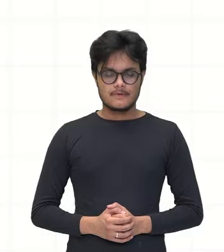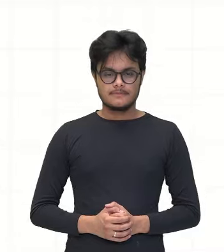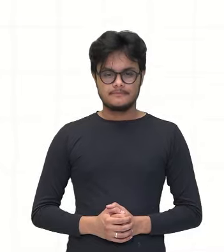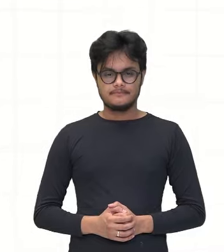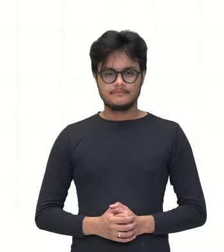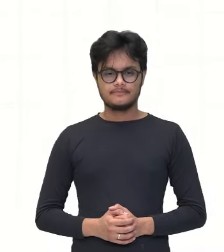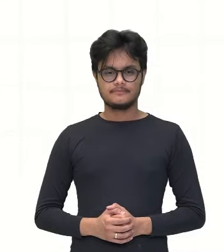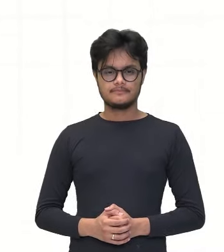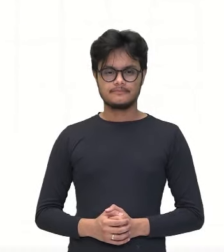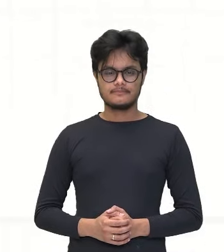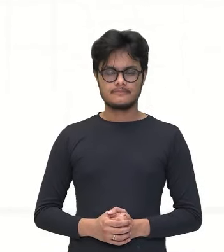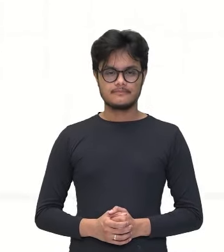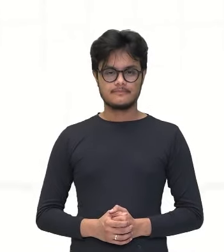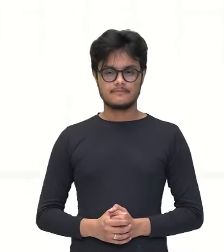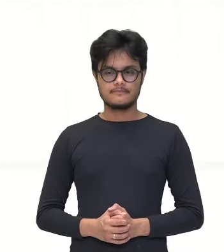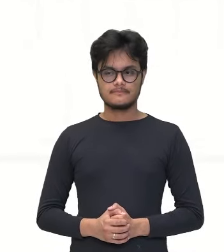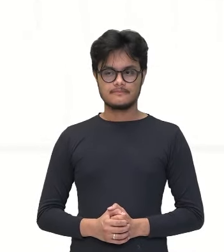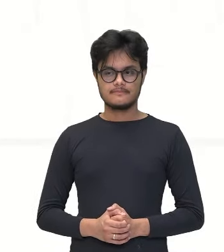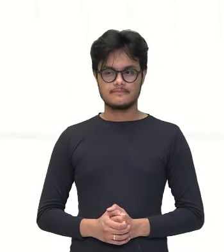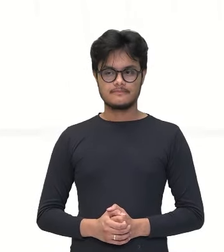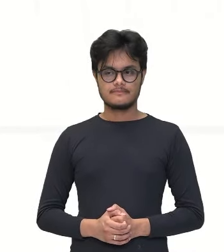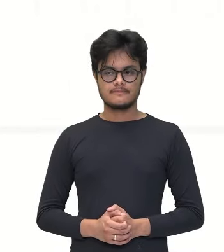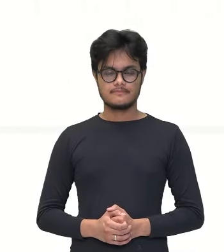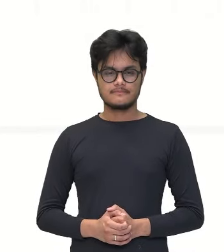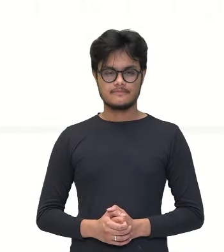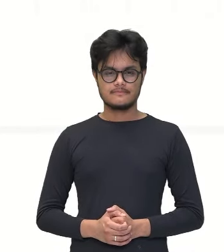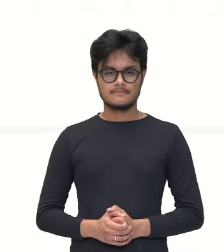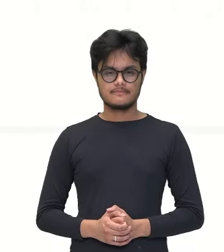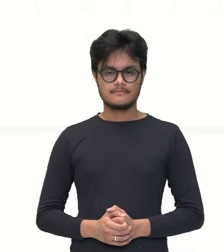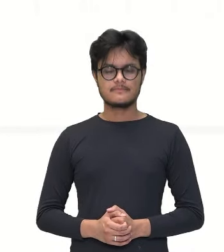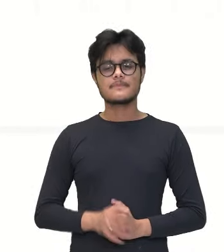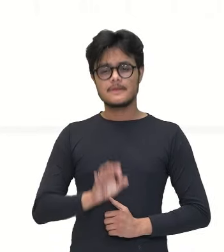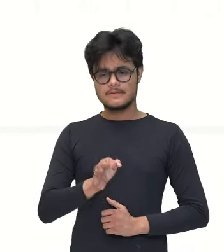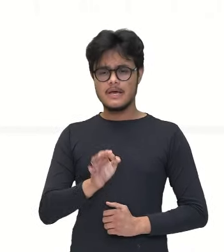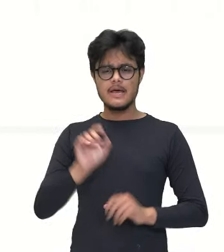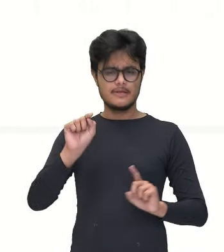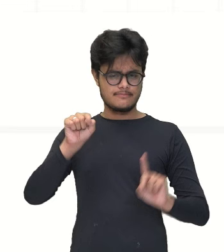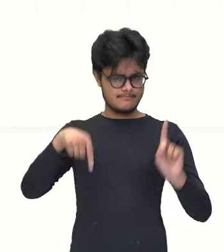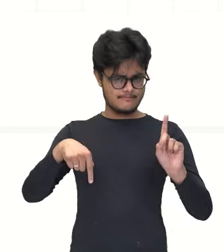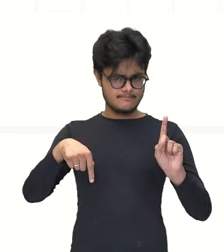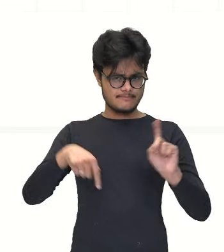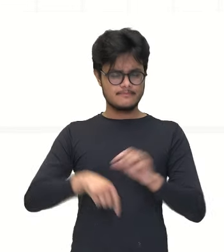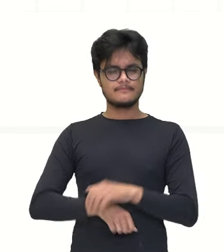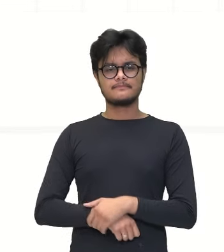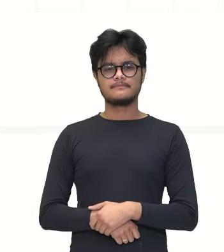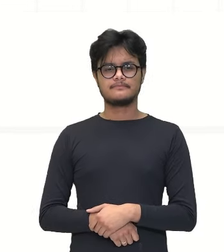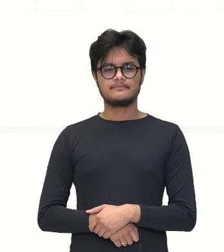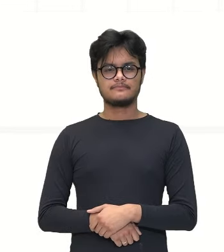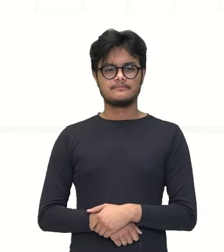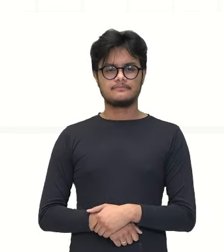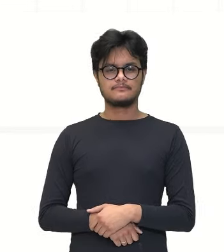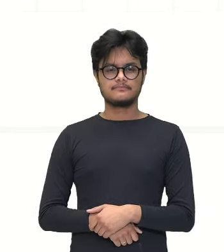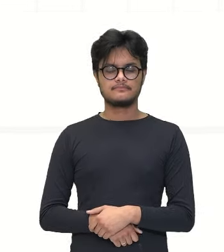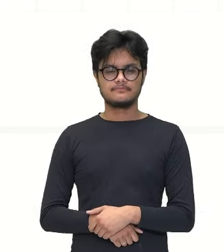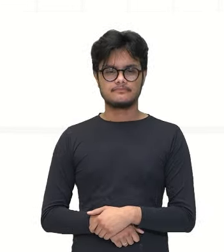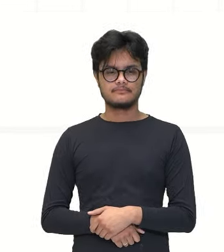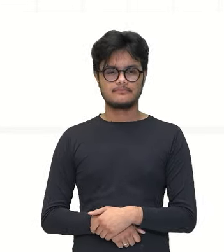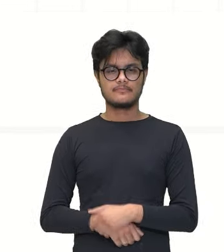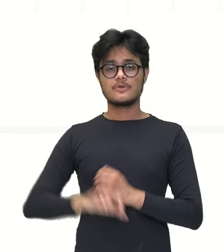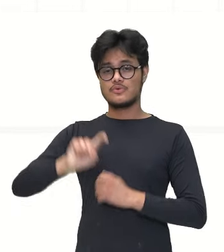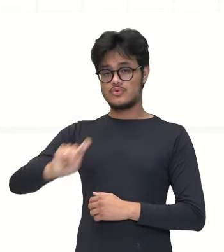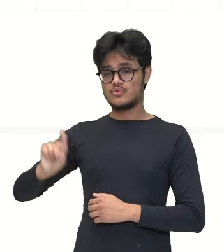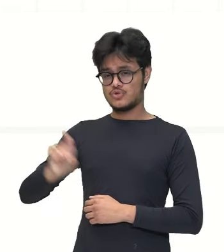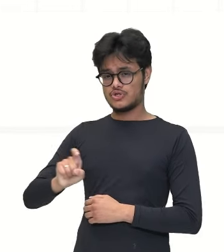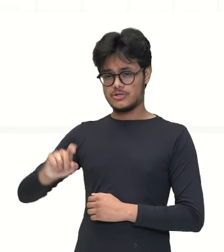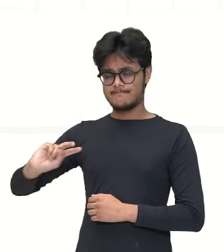inverter uma das duas razões, né? Então, posso inverter